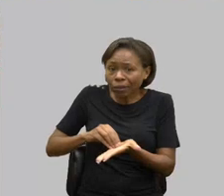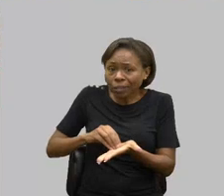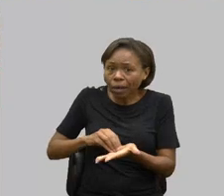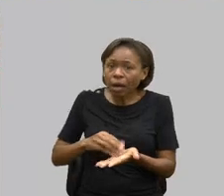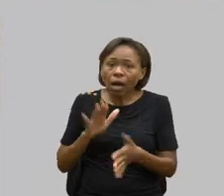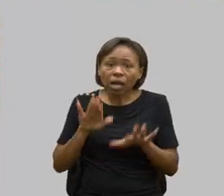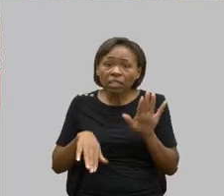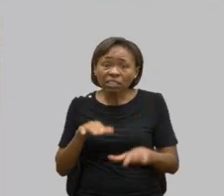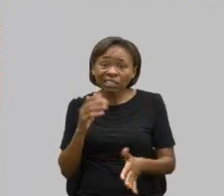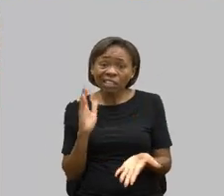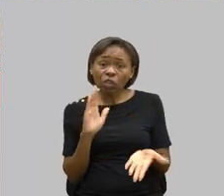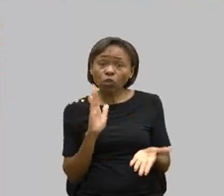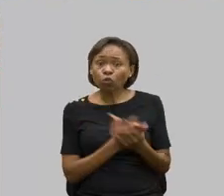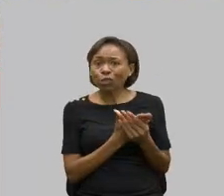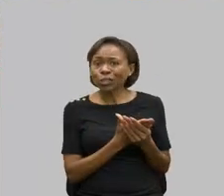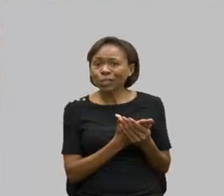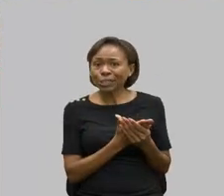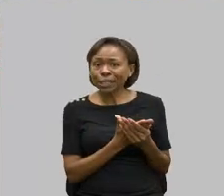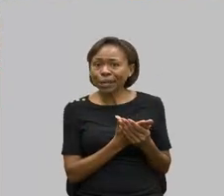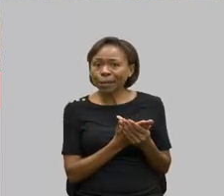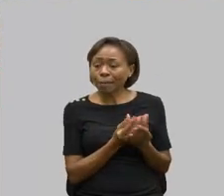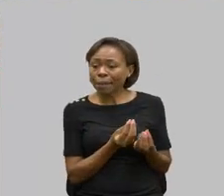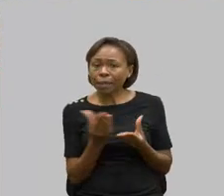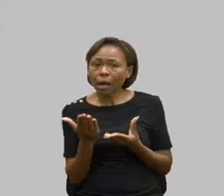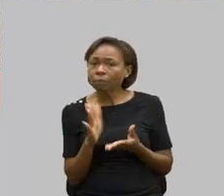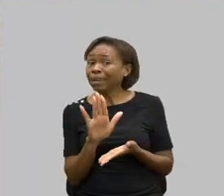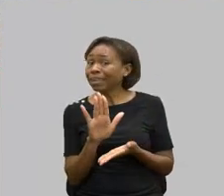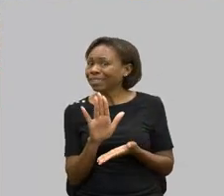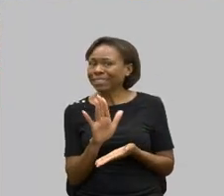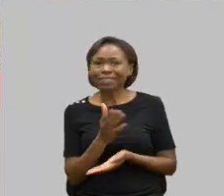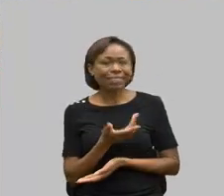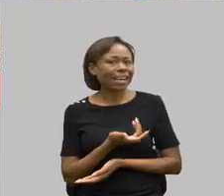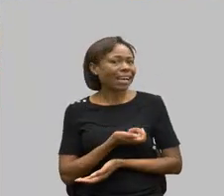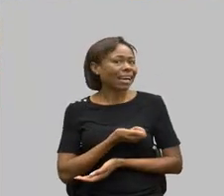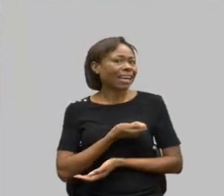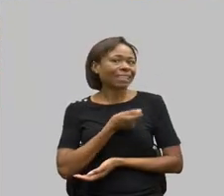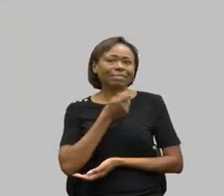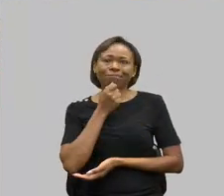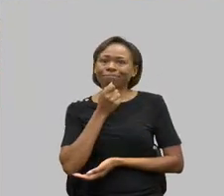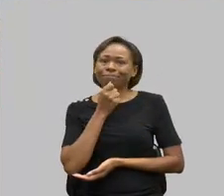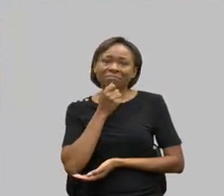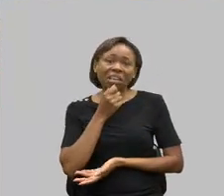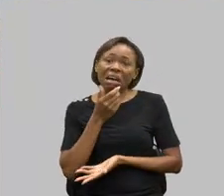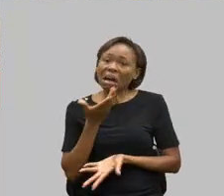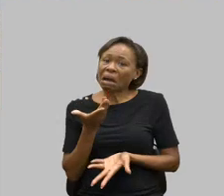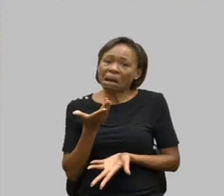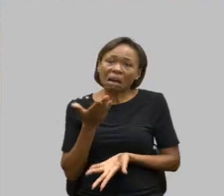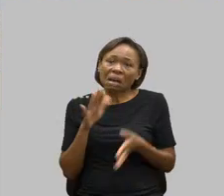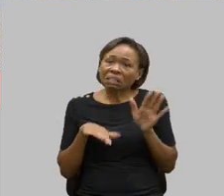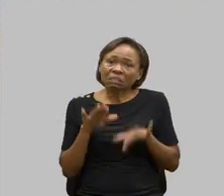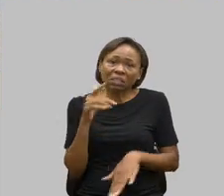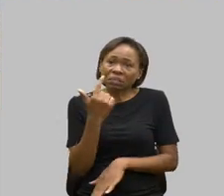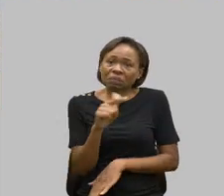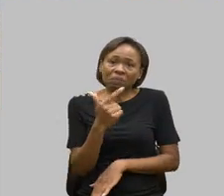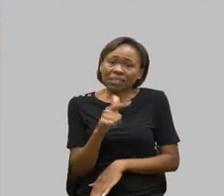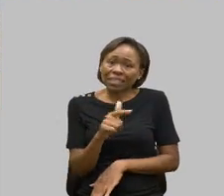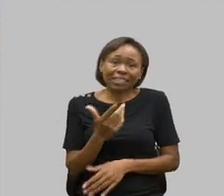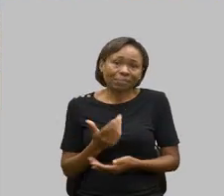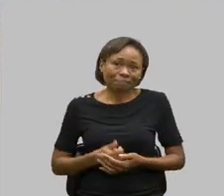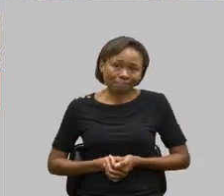e não chega, e não chega. Não há tempo para que isso ocorra. Em que